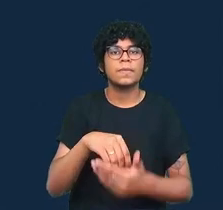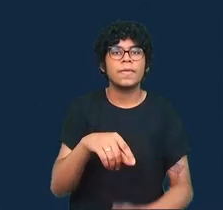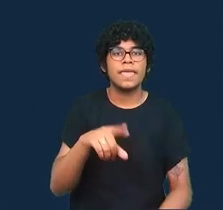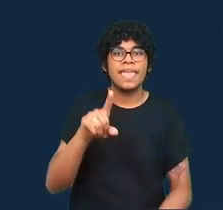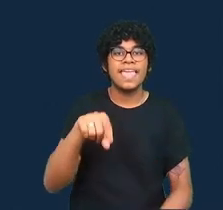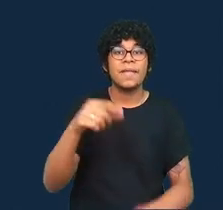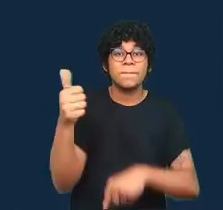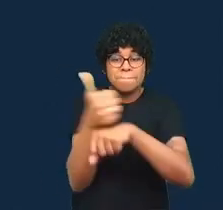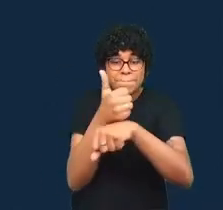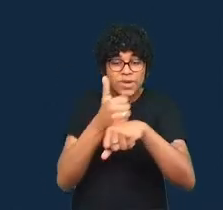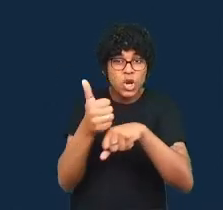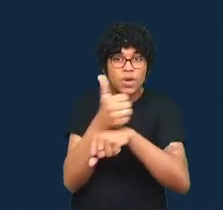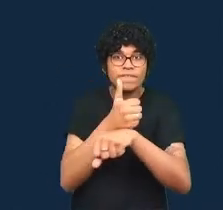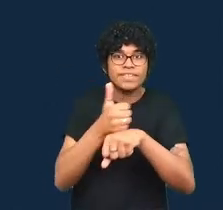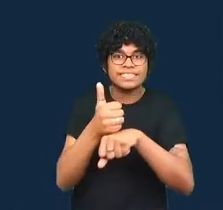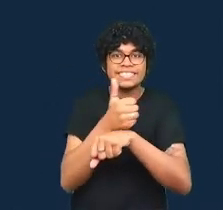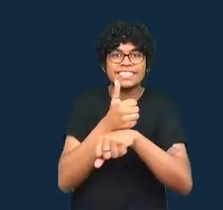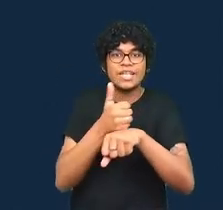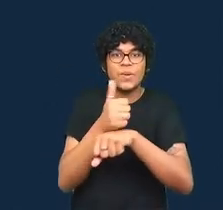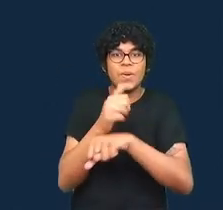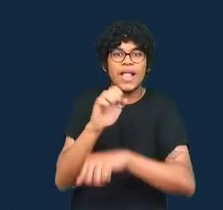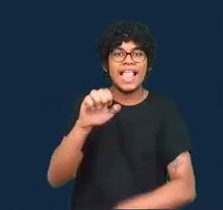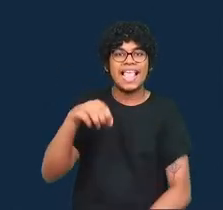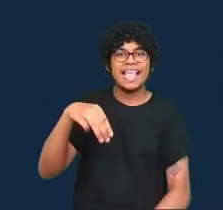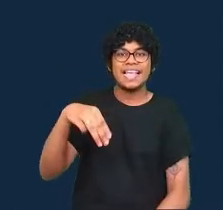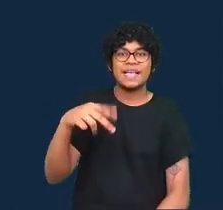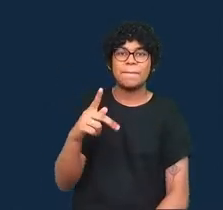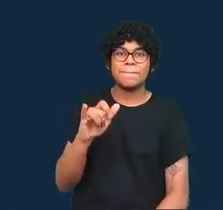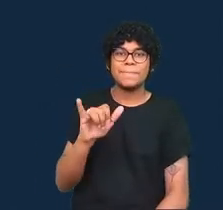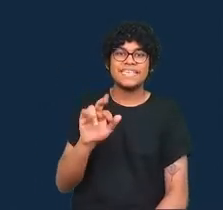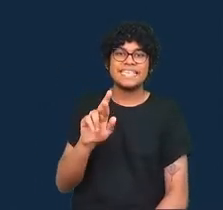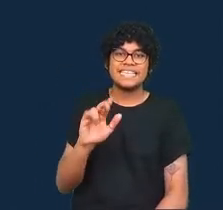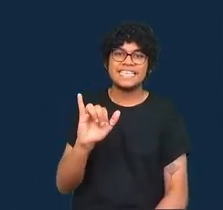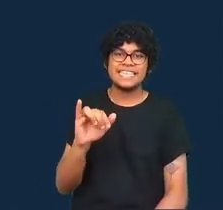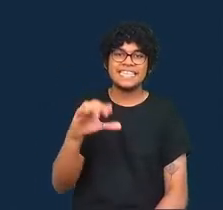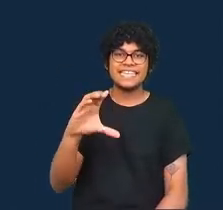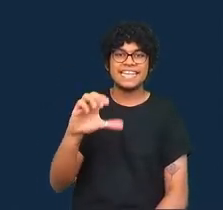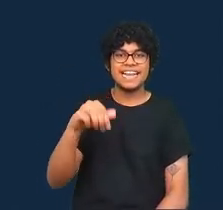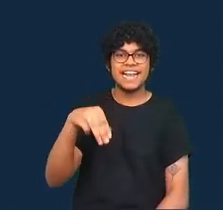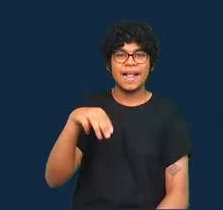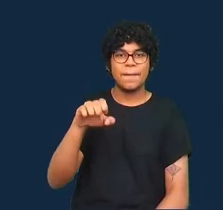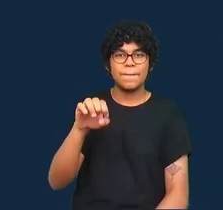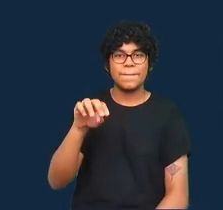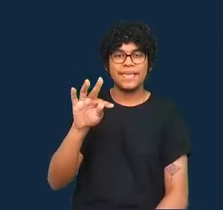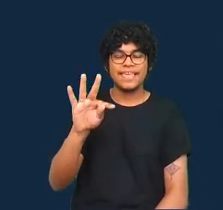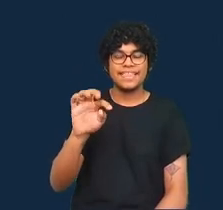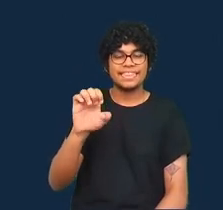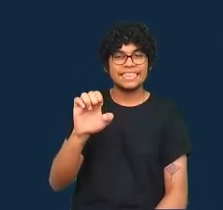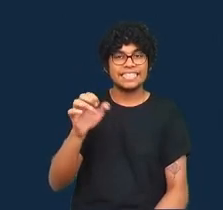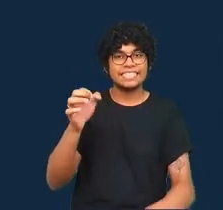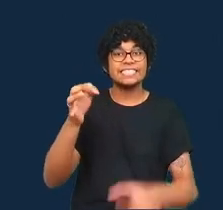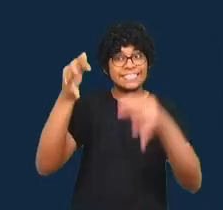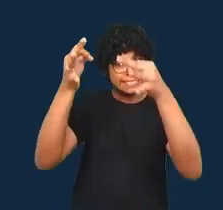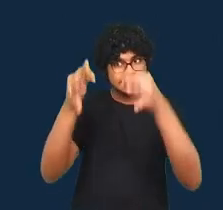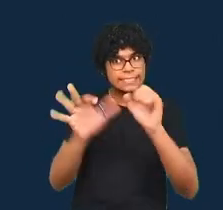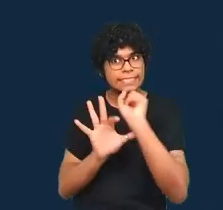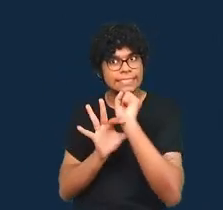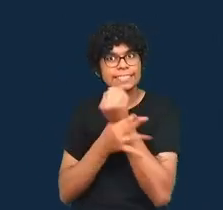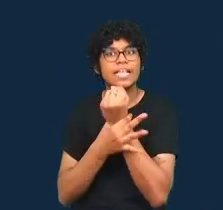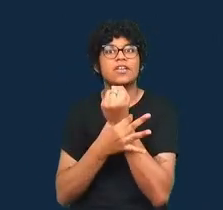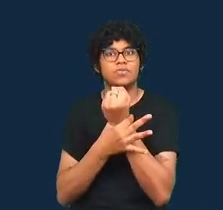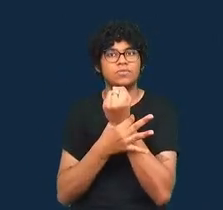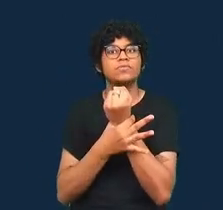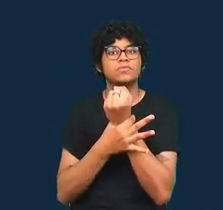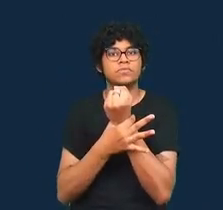profissão empiricamente segura de si nesse capítulo Chris Anderson descreve o jornalismo de